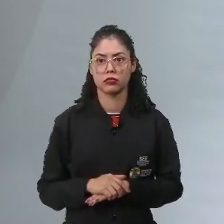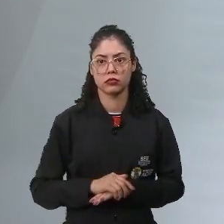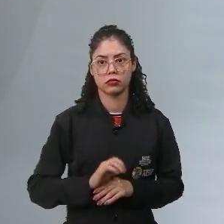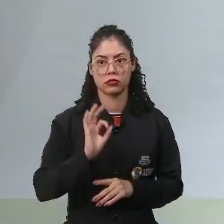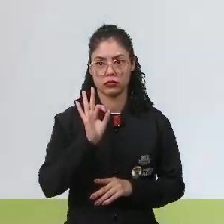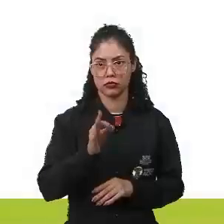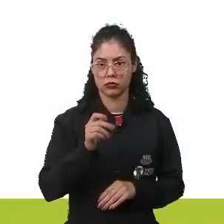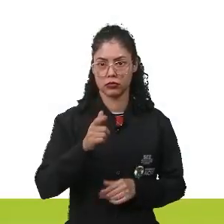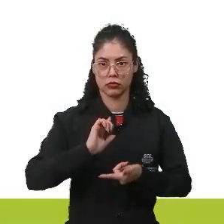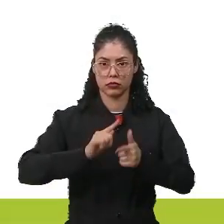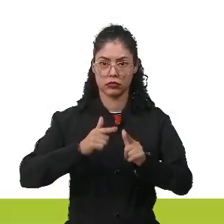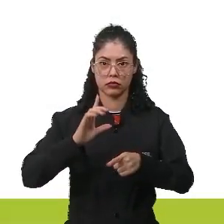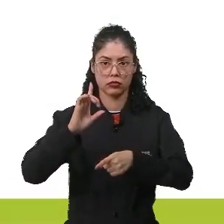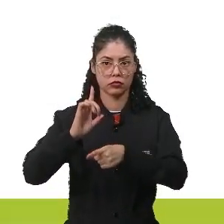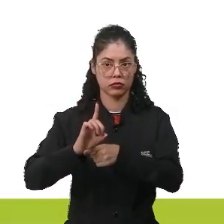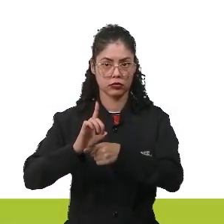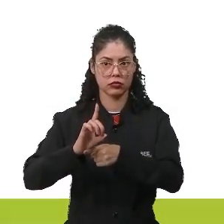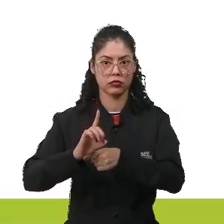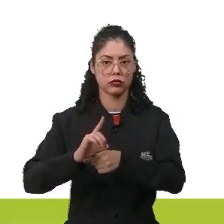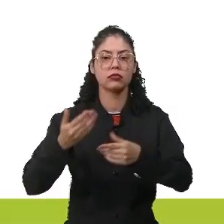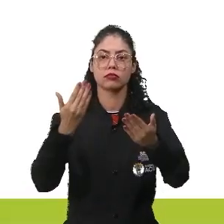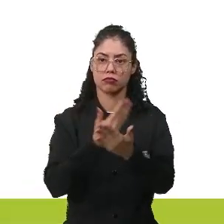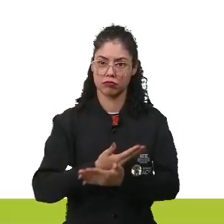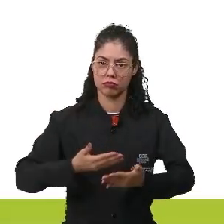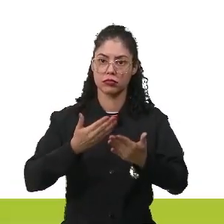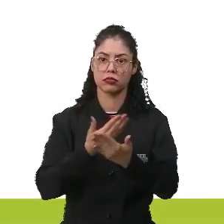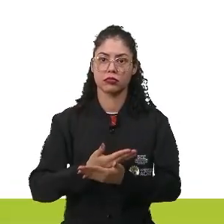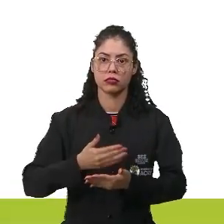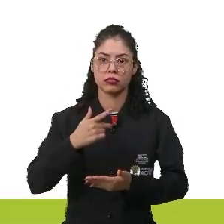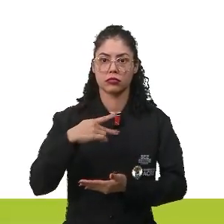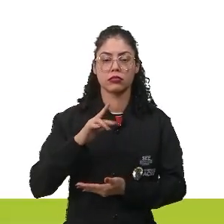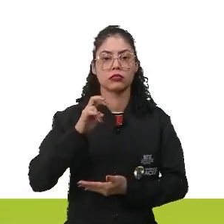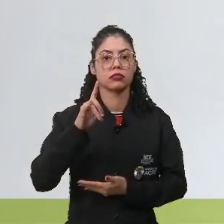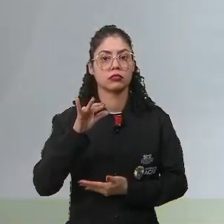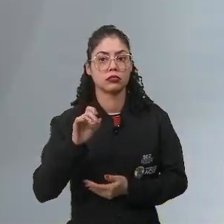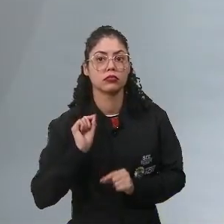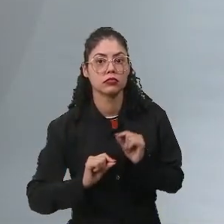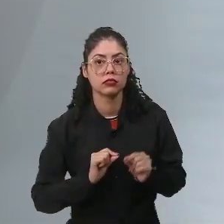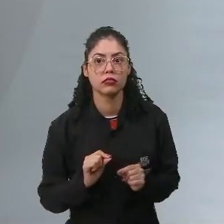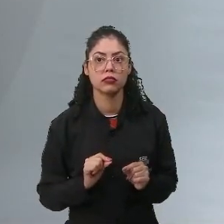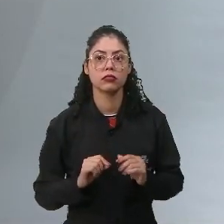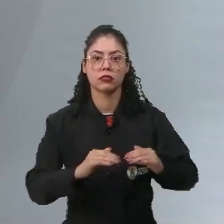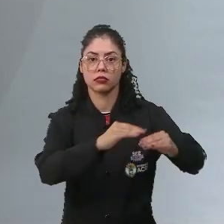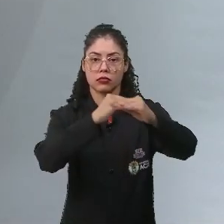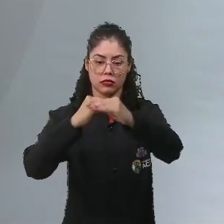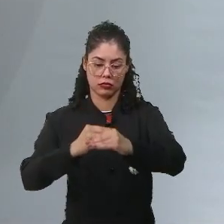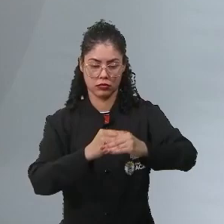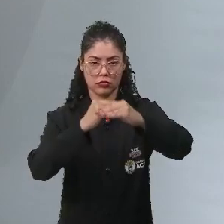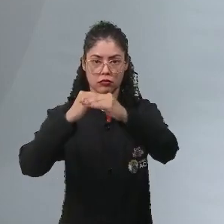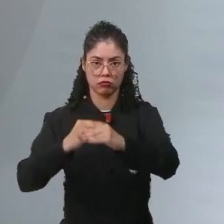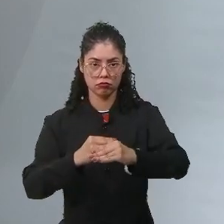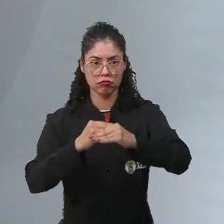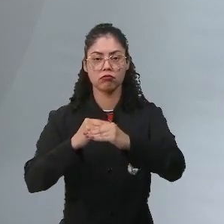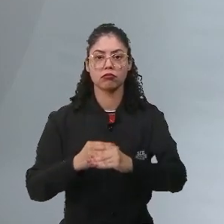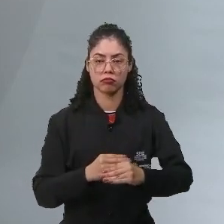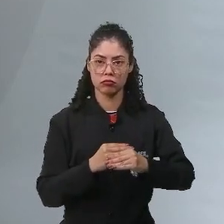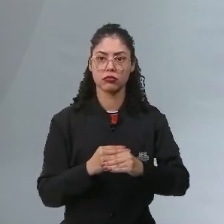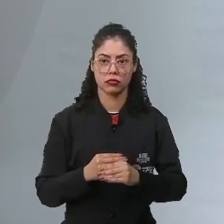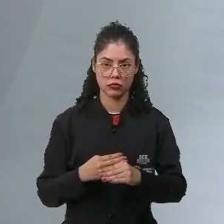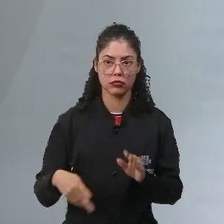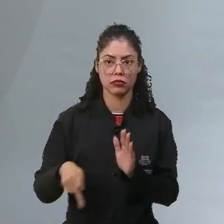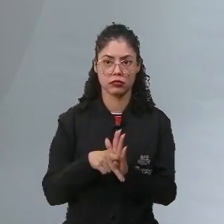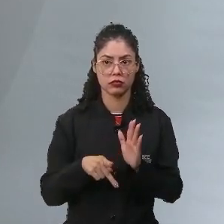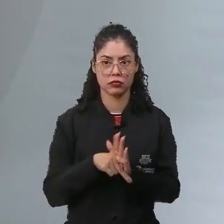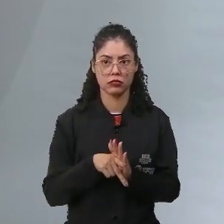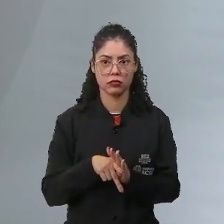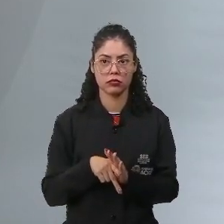a alternativa correta seria a paridade do tratamento jurídico. O é paridade do tratamento jurídico? Seria a igualdade. A população agora,